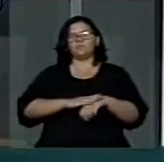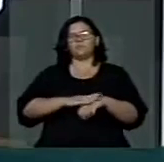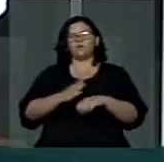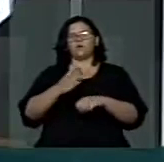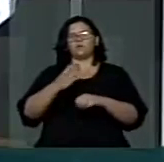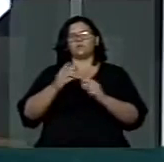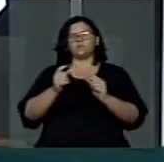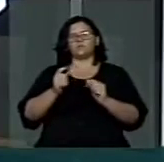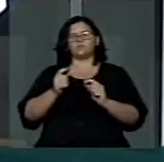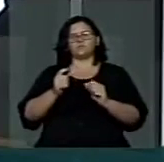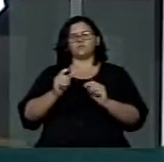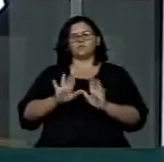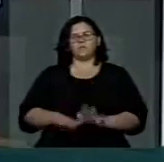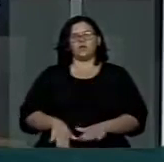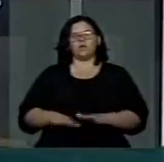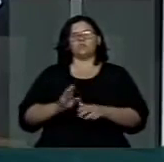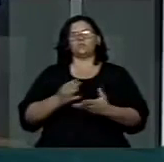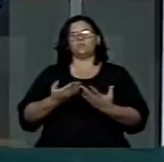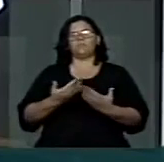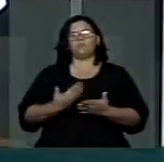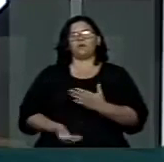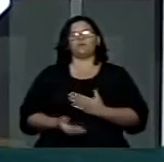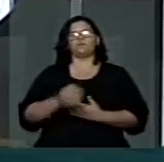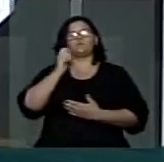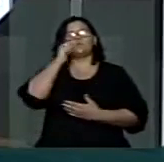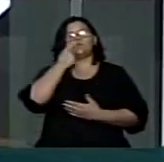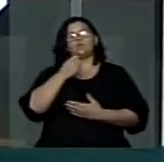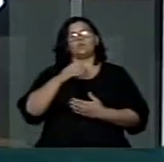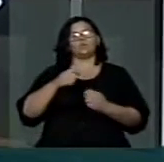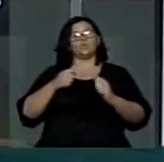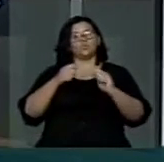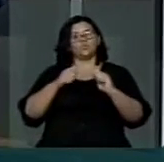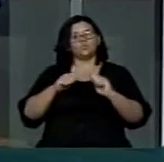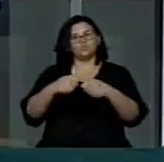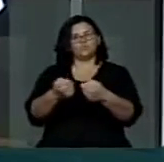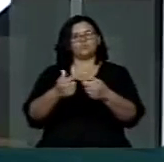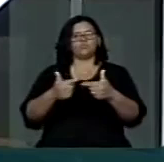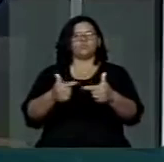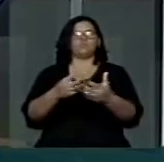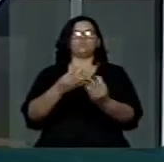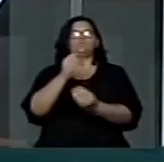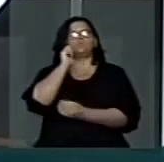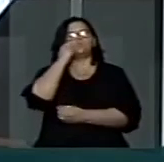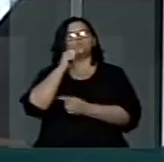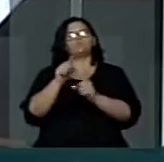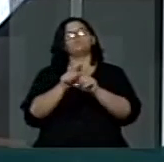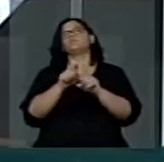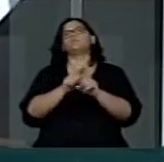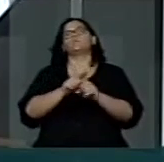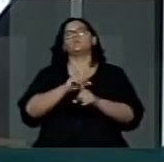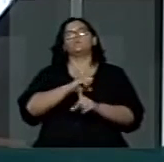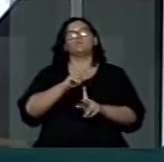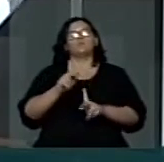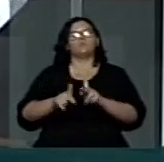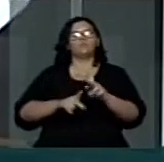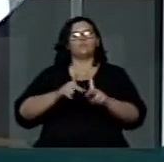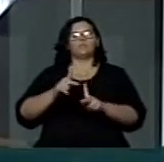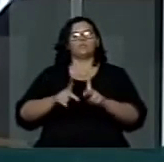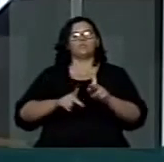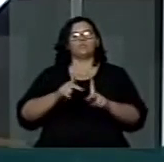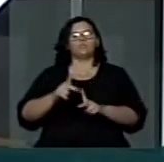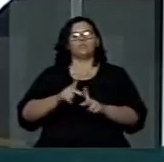luta pelos direitos civis dos negros e outras lutas sociais. Lá está um povo absolutamente